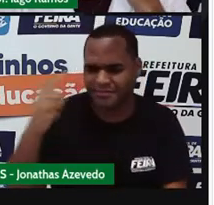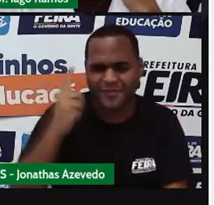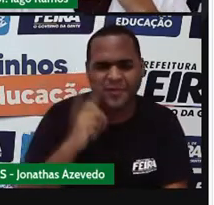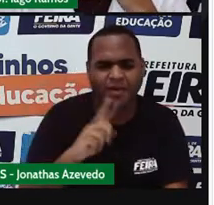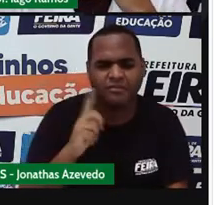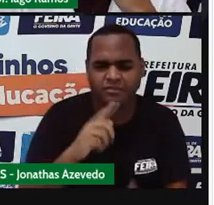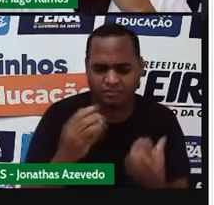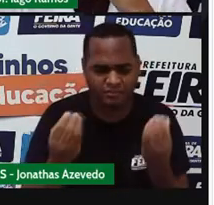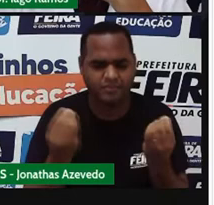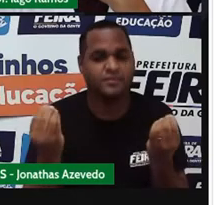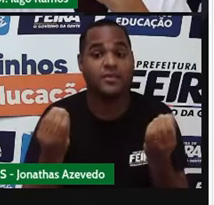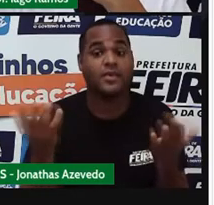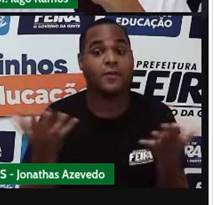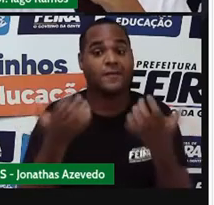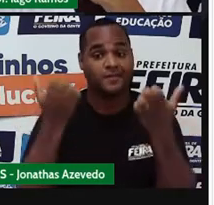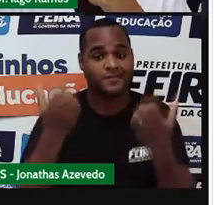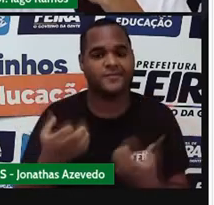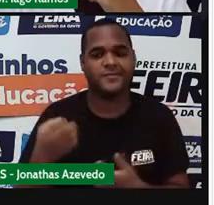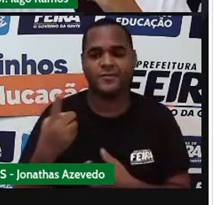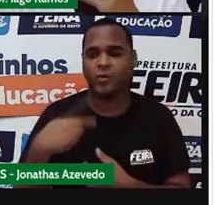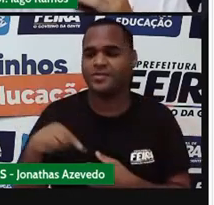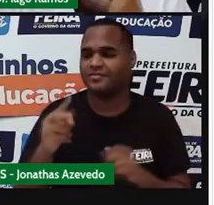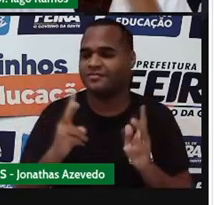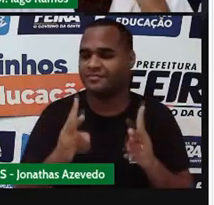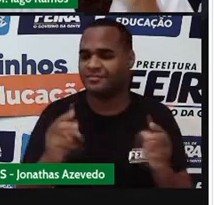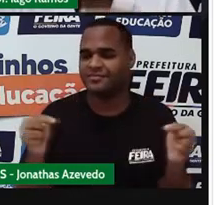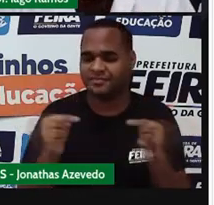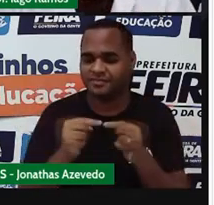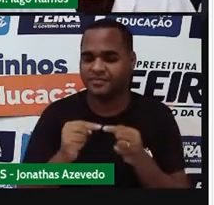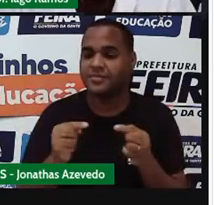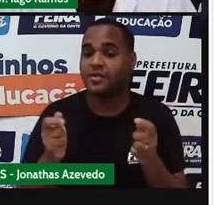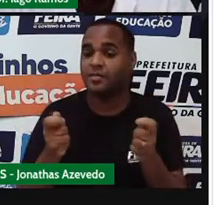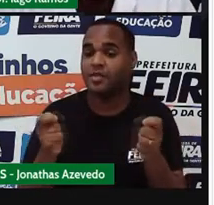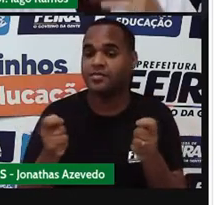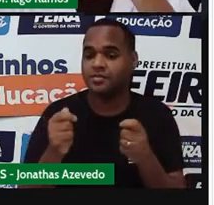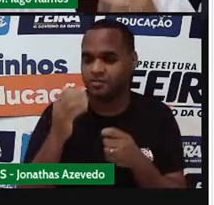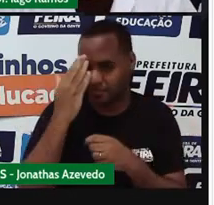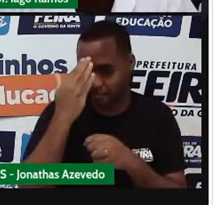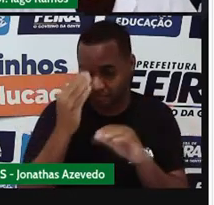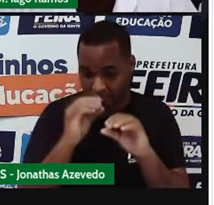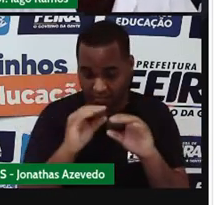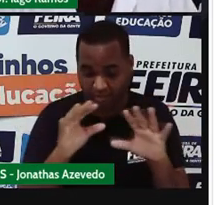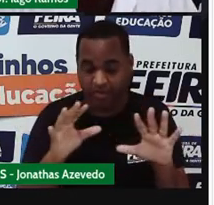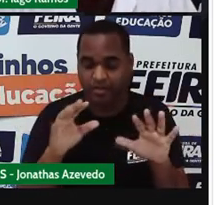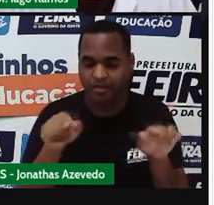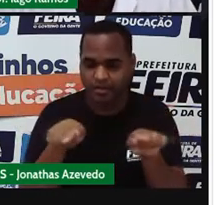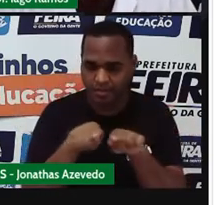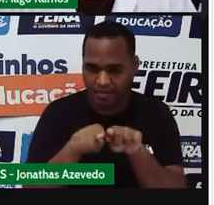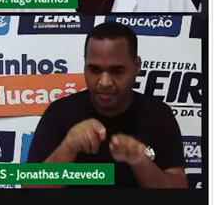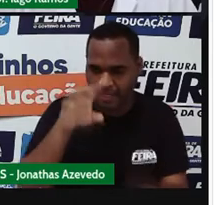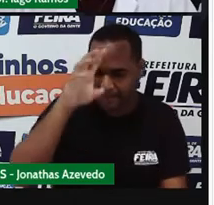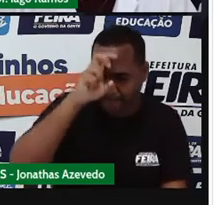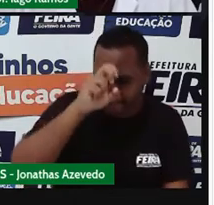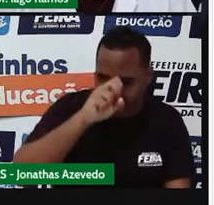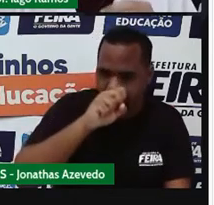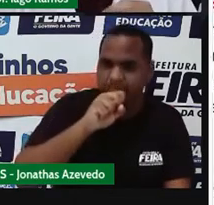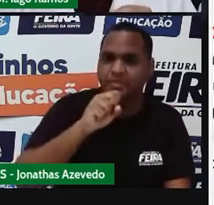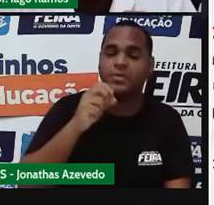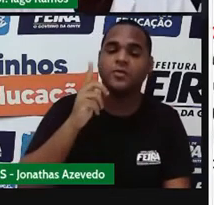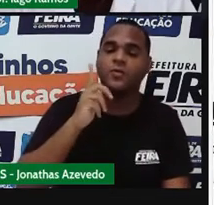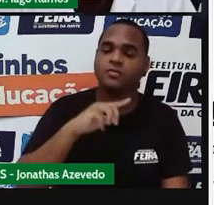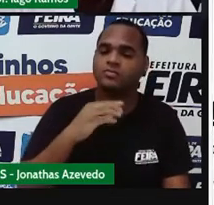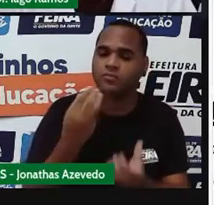aí agora é que a gente vai começar a entender, a aprender como é que a gente